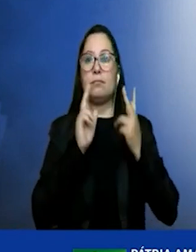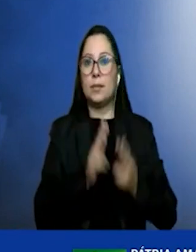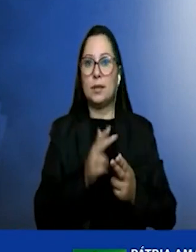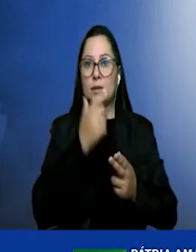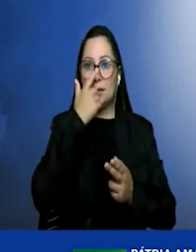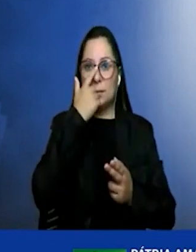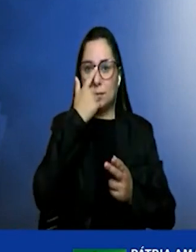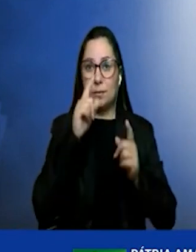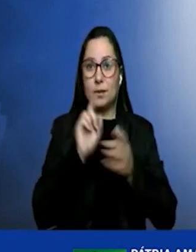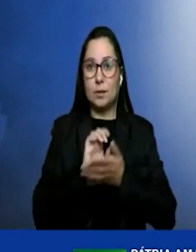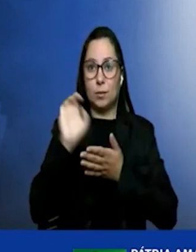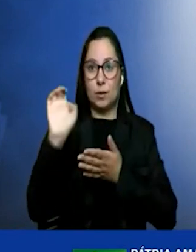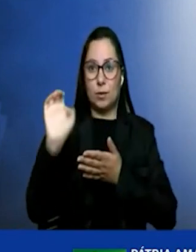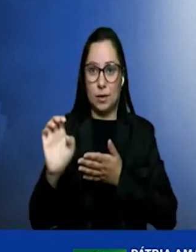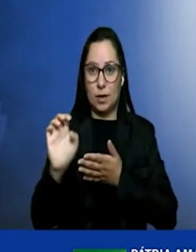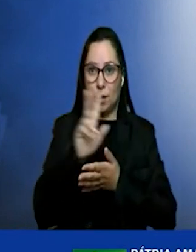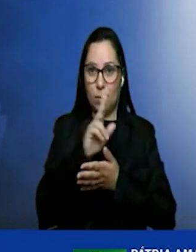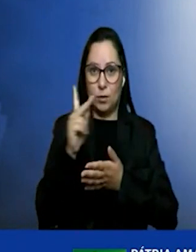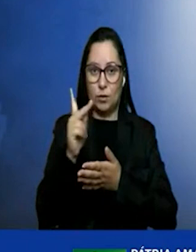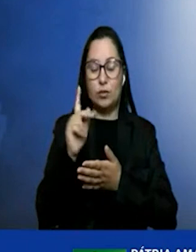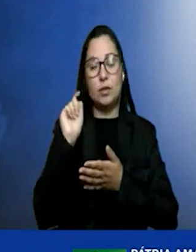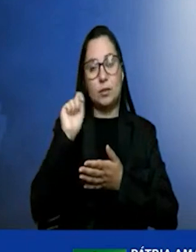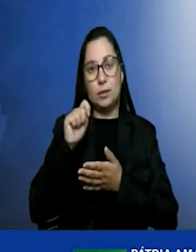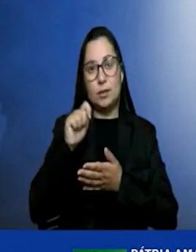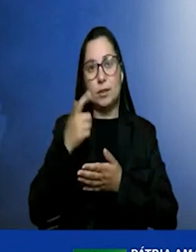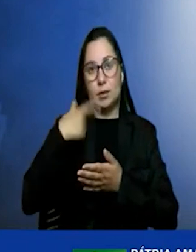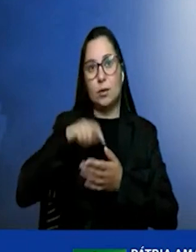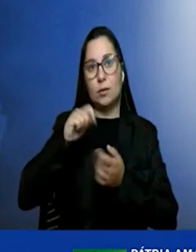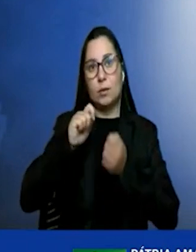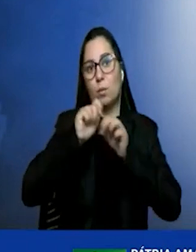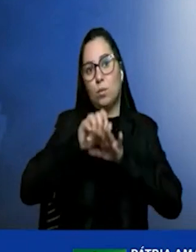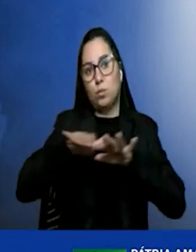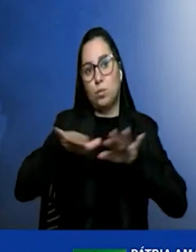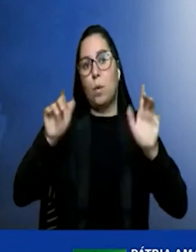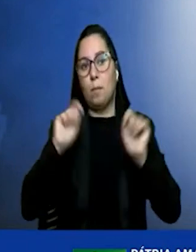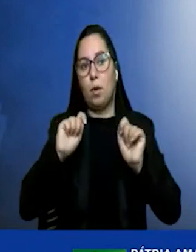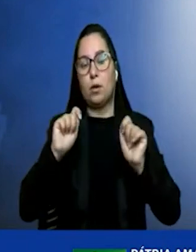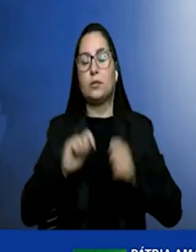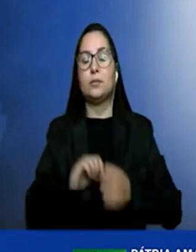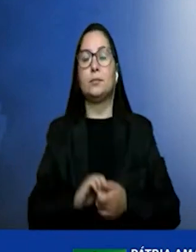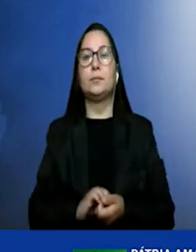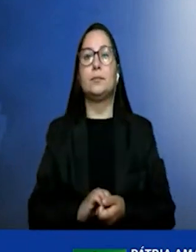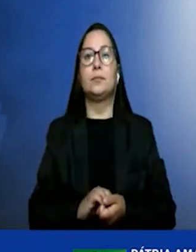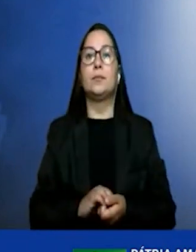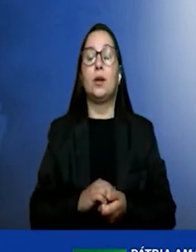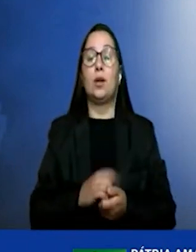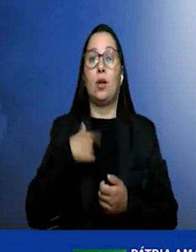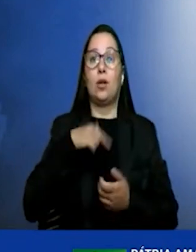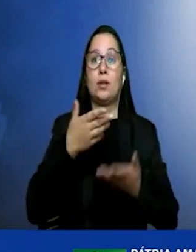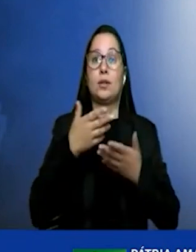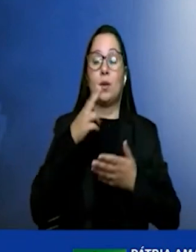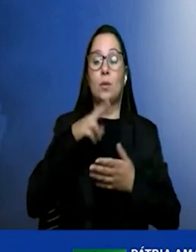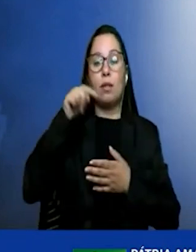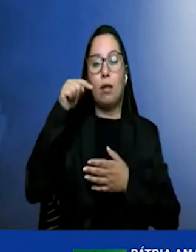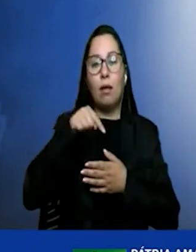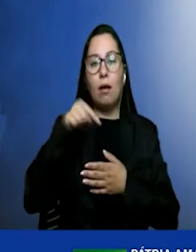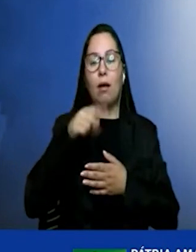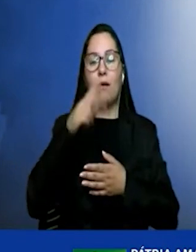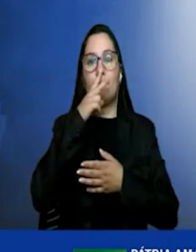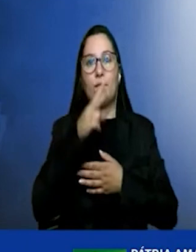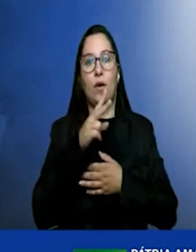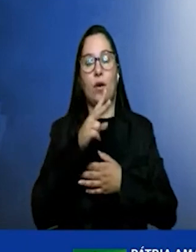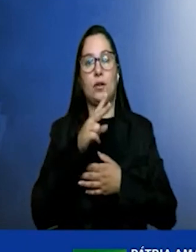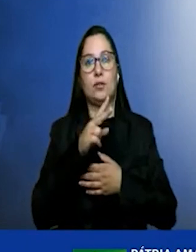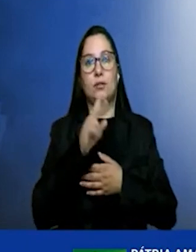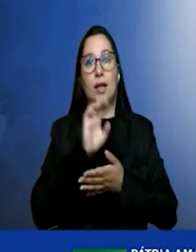exportar o hidrogênio claro porque a gente tem em abundância a pode gerar em abundância a gente quer utilizar intensamente para exportar o